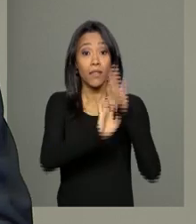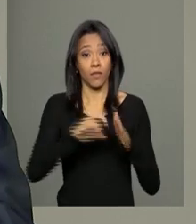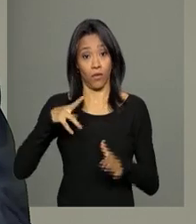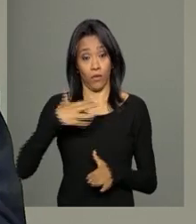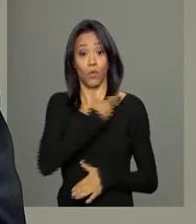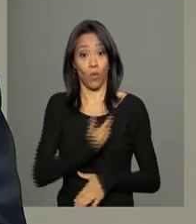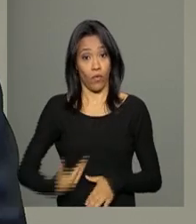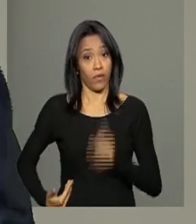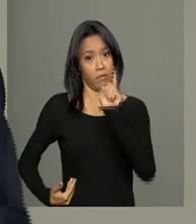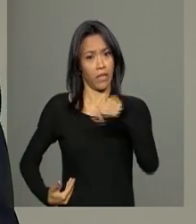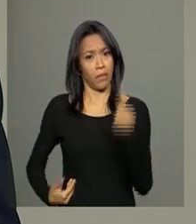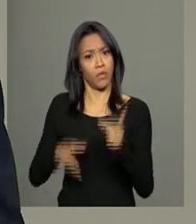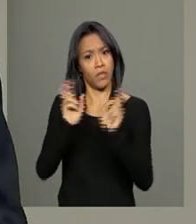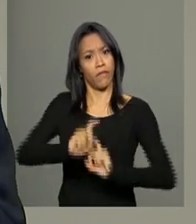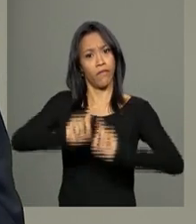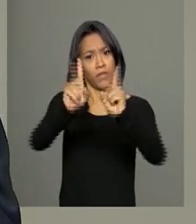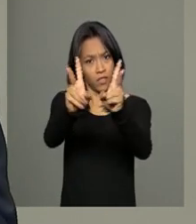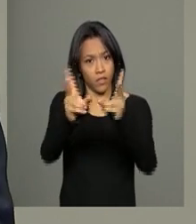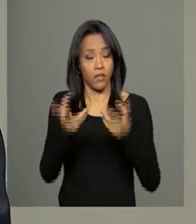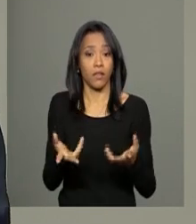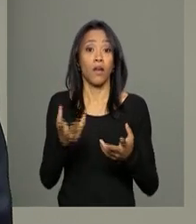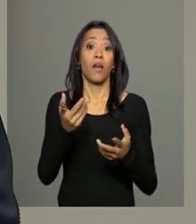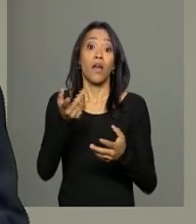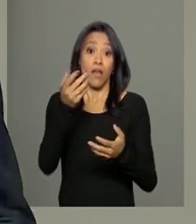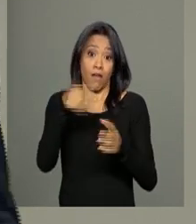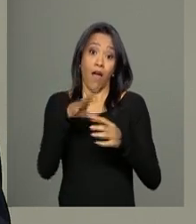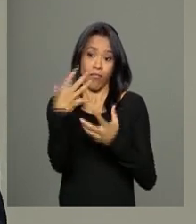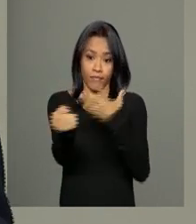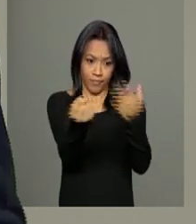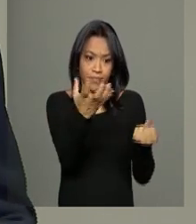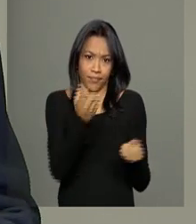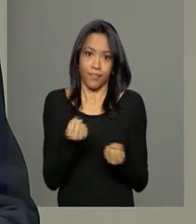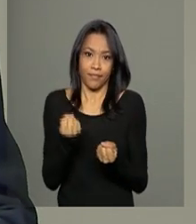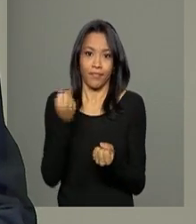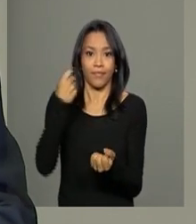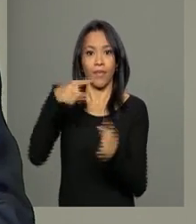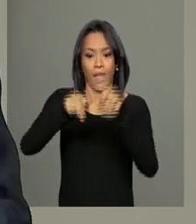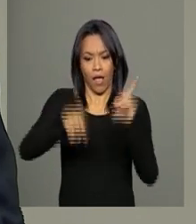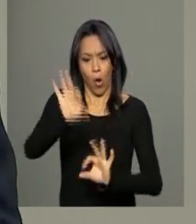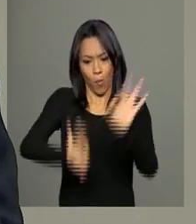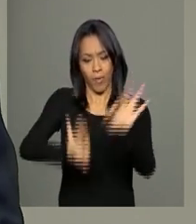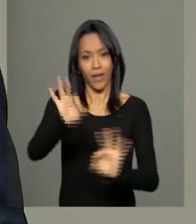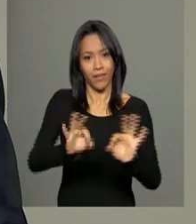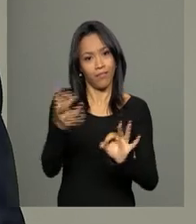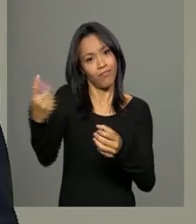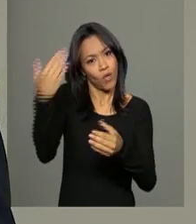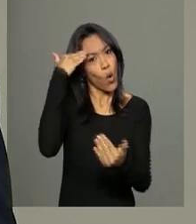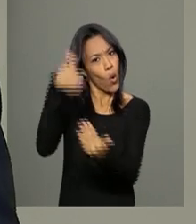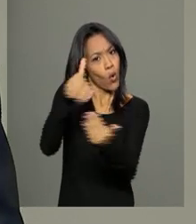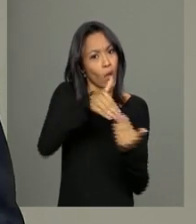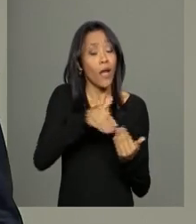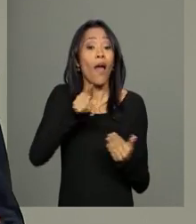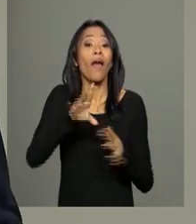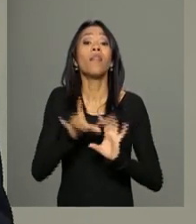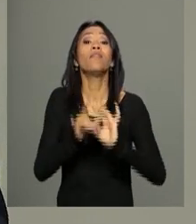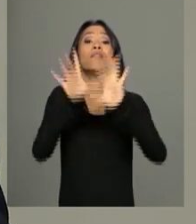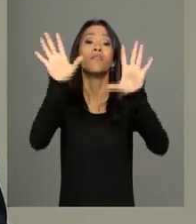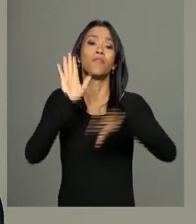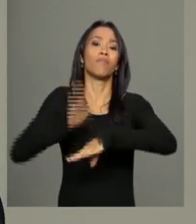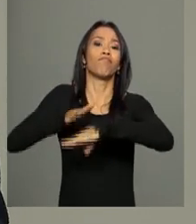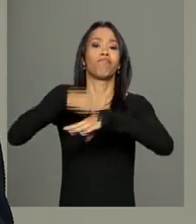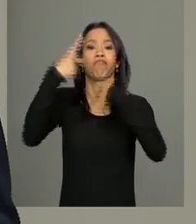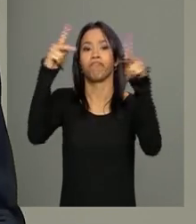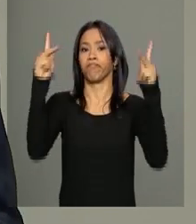depois ser vendidas ao mercado. A adesão ao plano é voluntária, mas os Estados que aderirem vão precisar criar, como